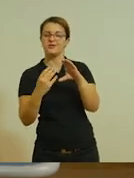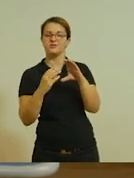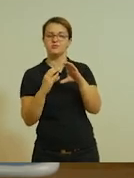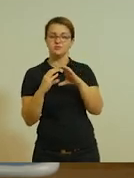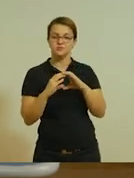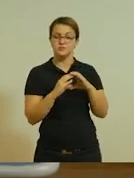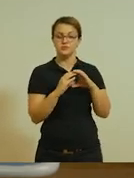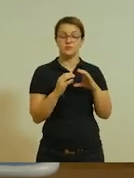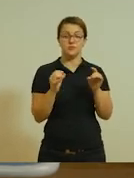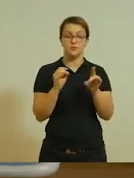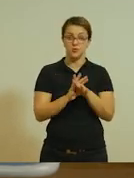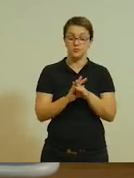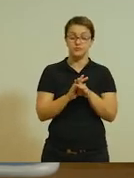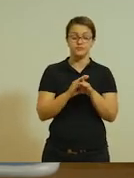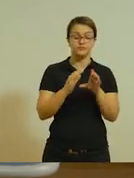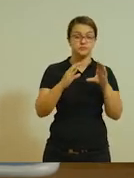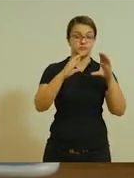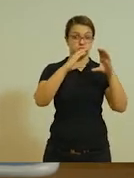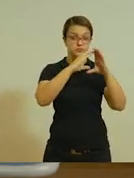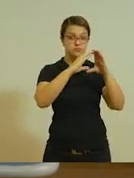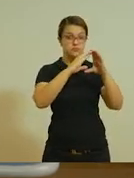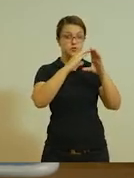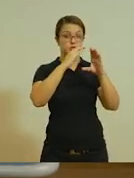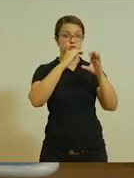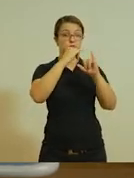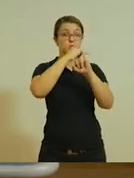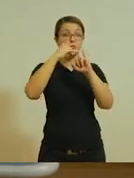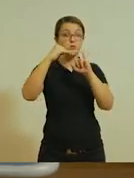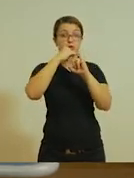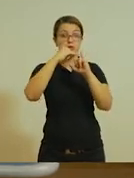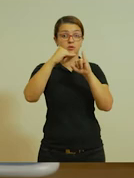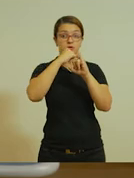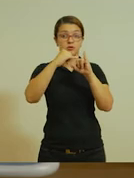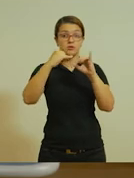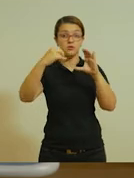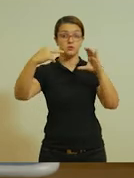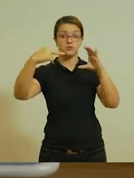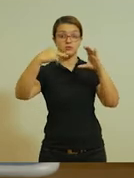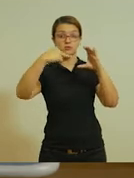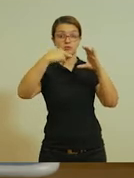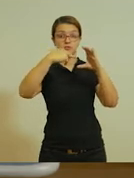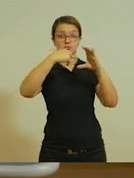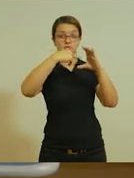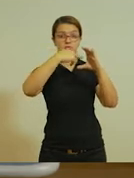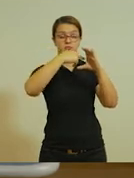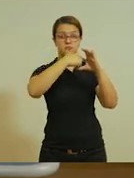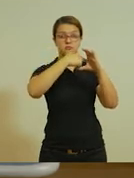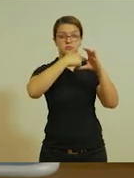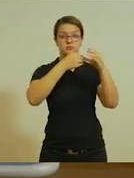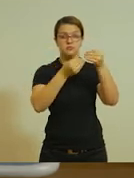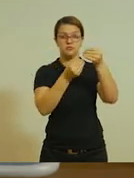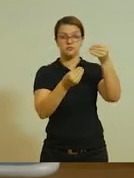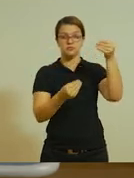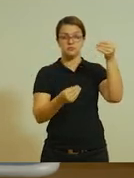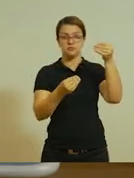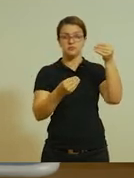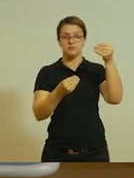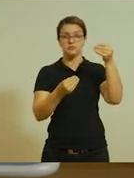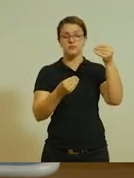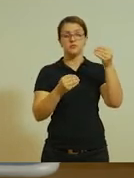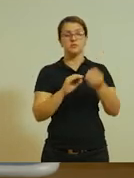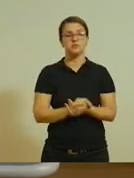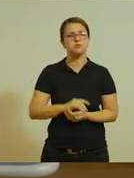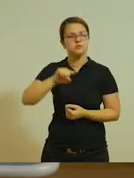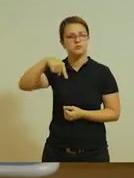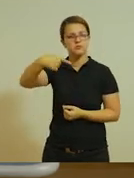meio o ovinho. Pode ser em vários formatos. Esse daqui foi em V, em onda. E